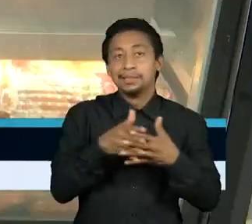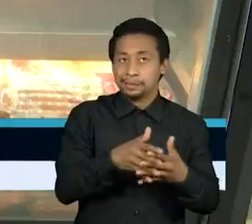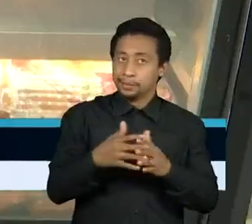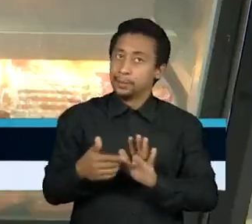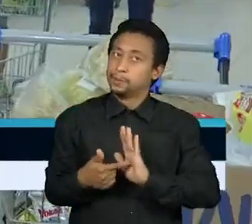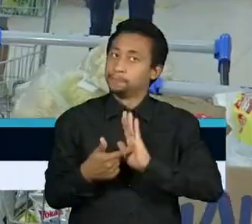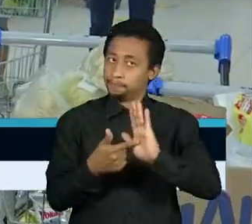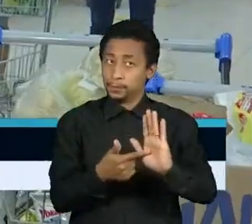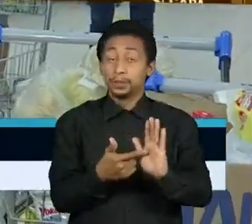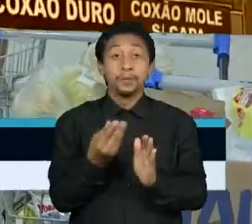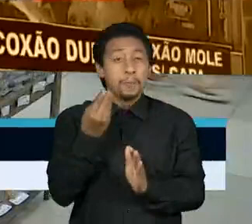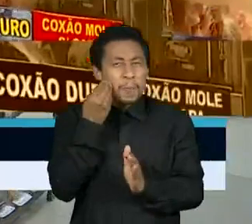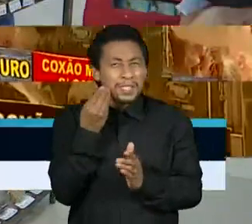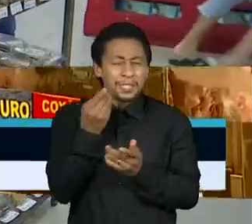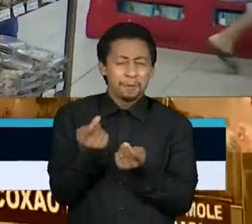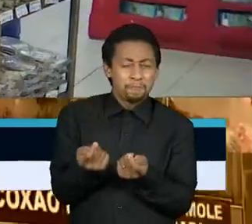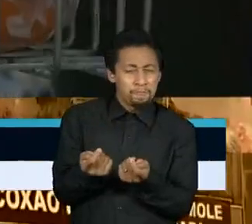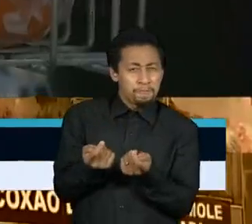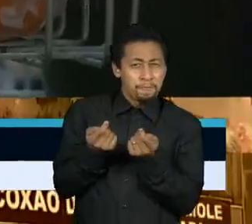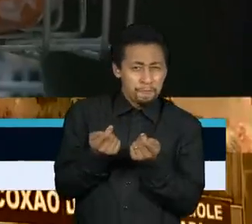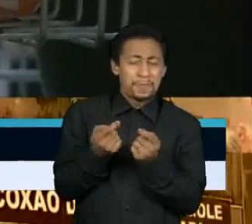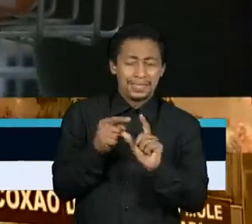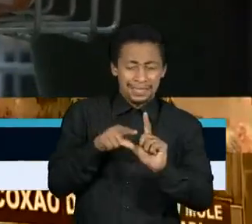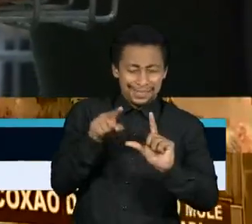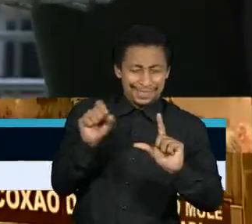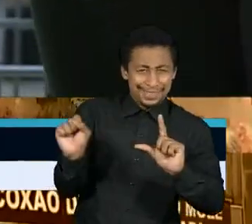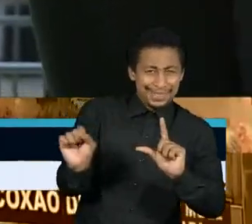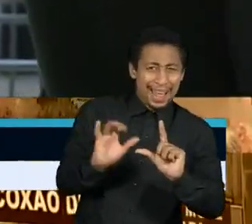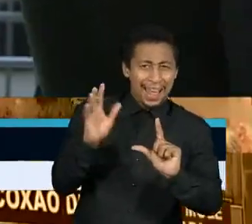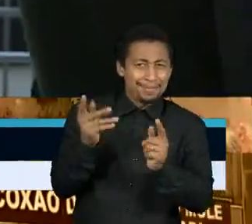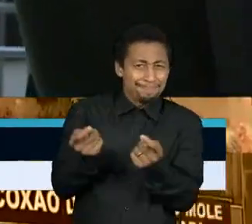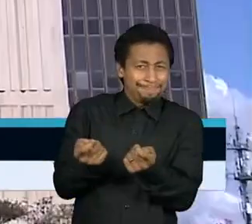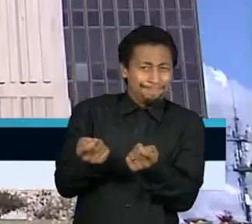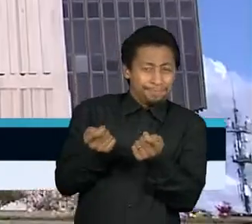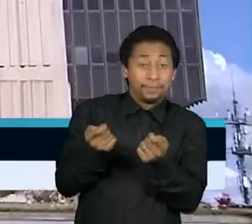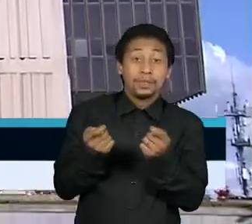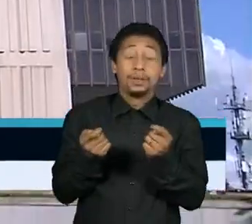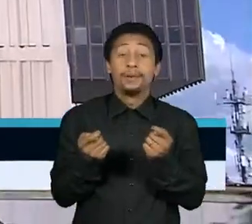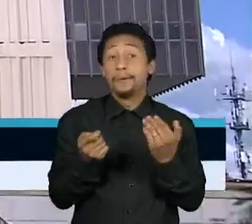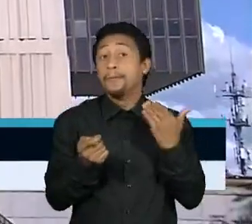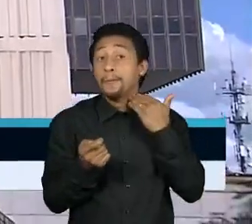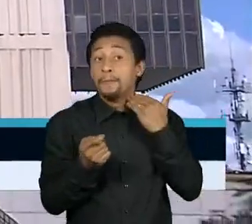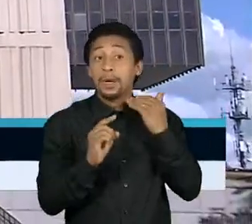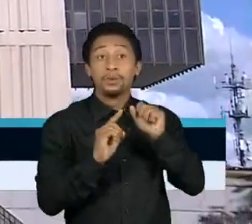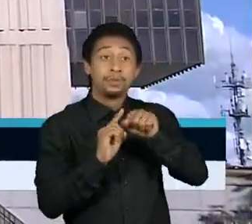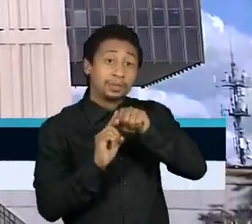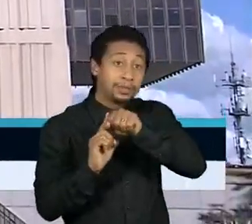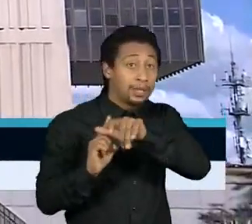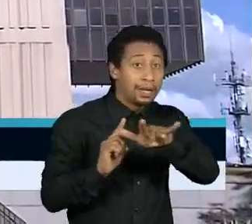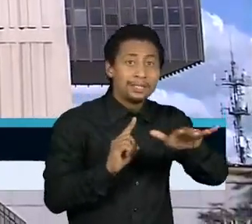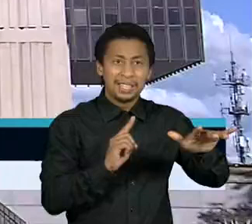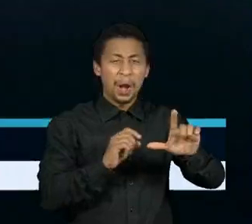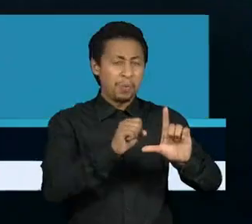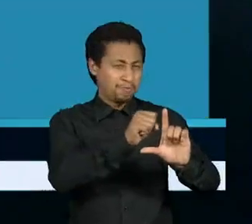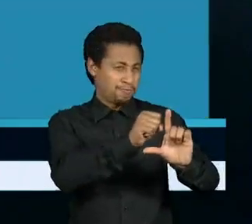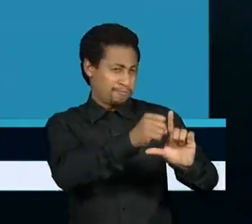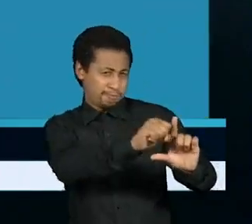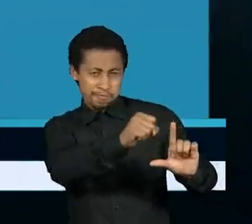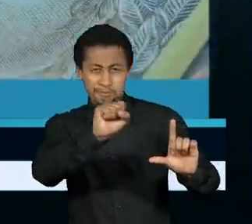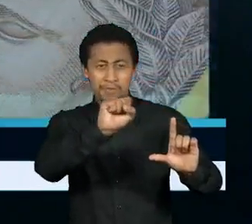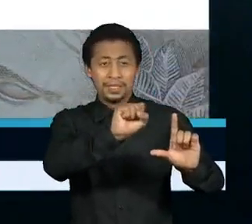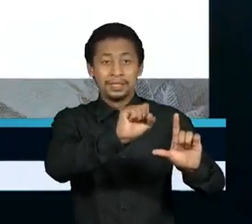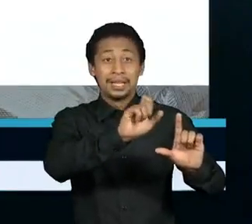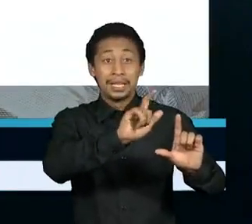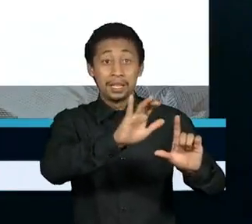Para conter a escalada dos preços, o Banco Central foi obrigado a dar um cavalo de pau na taxa básica de juros,